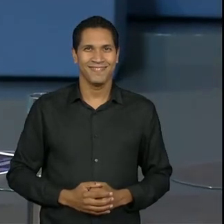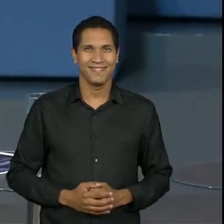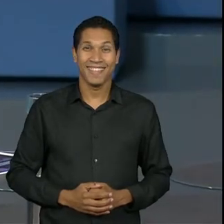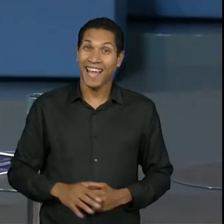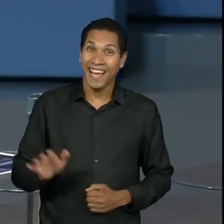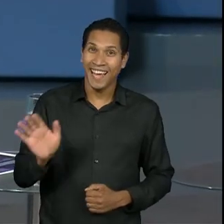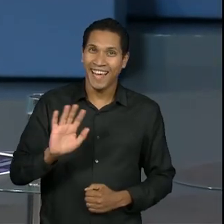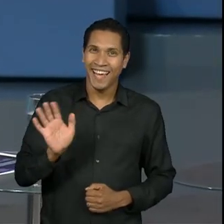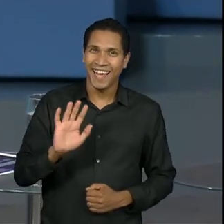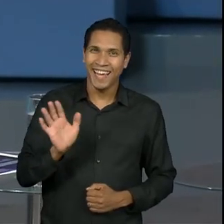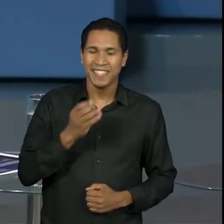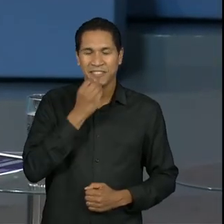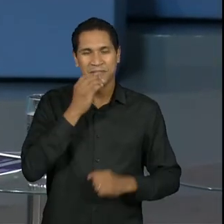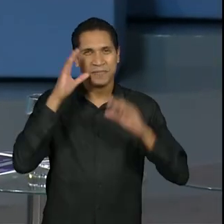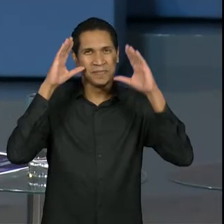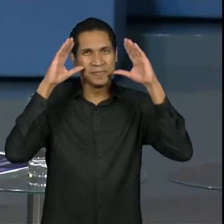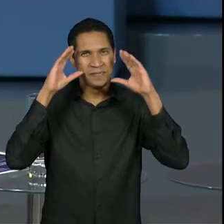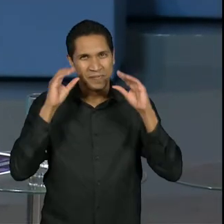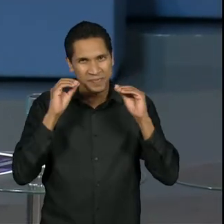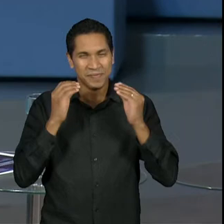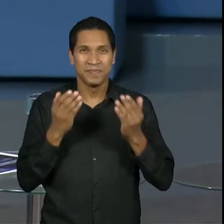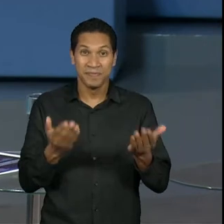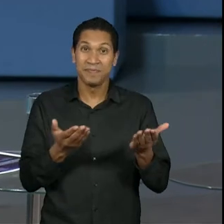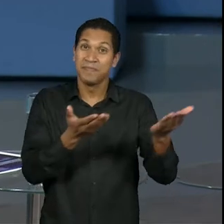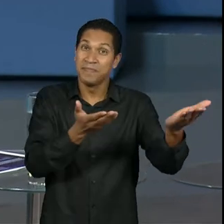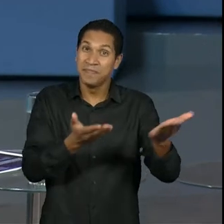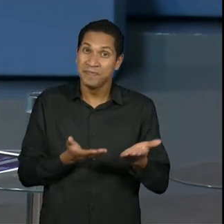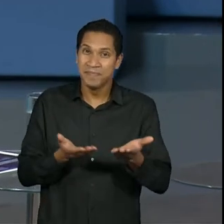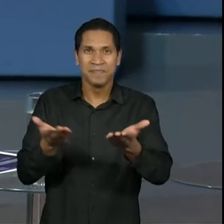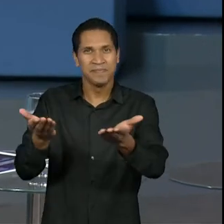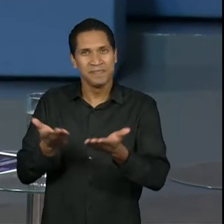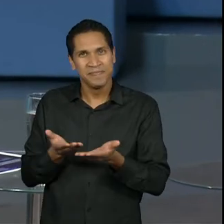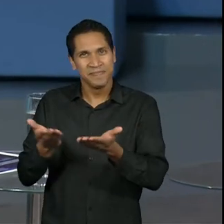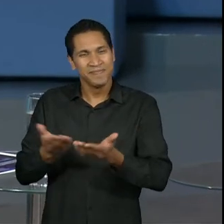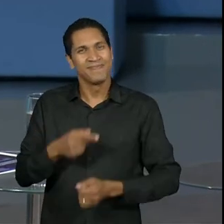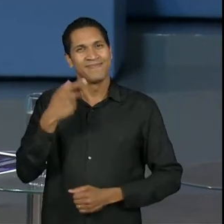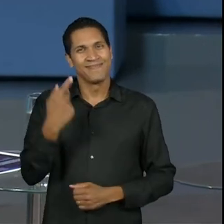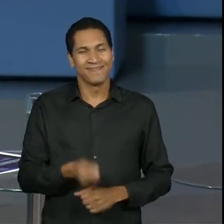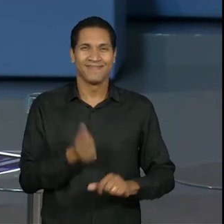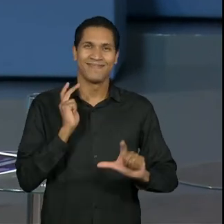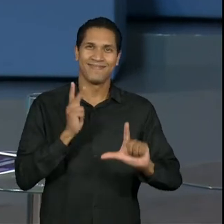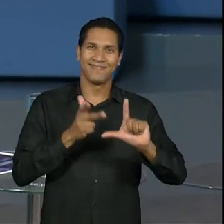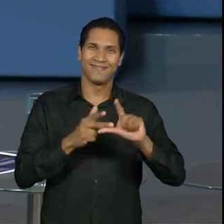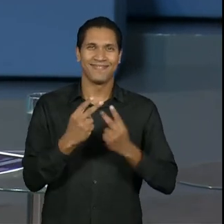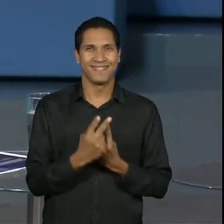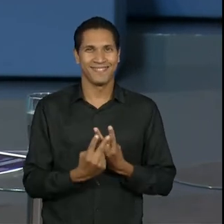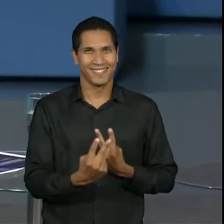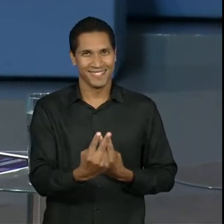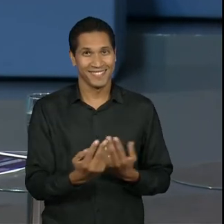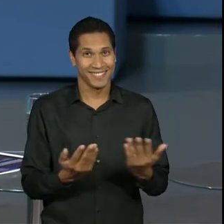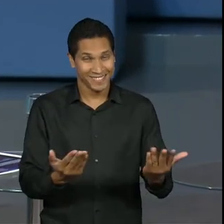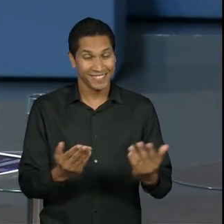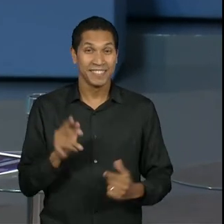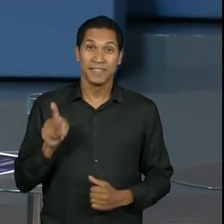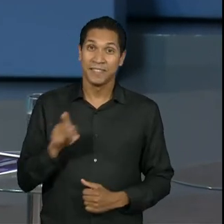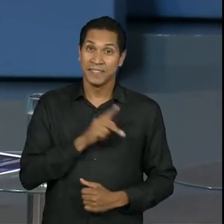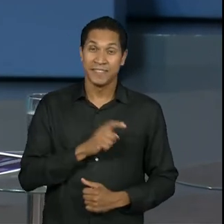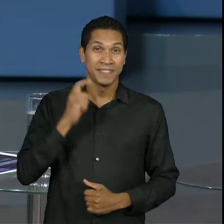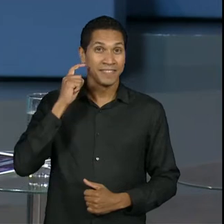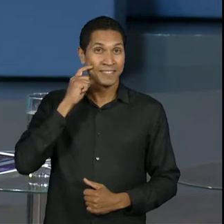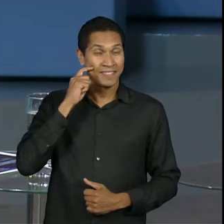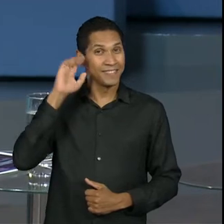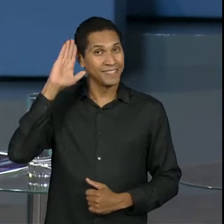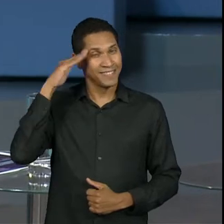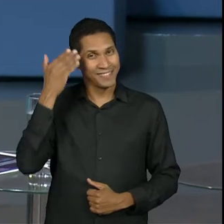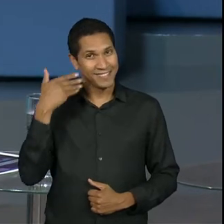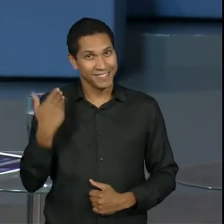Olá, muito boa noite. Sejam todos bem-vindos a mais uma live da Univesp. Eu sou a professora Simone e